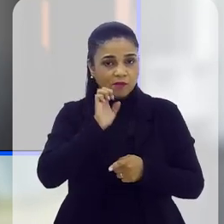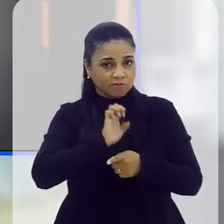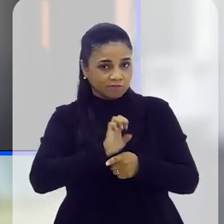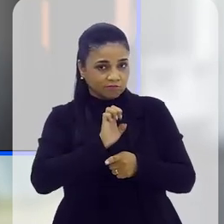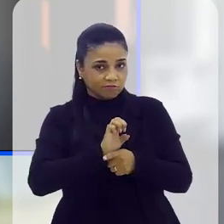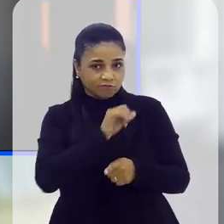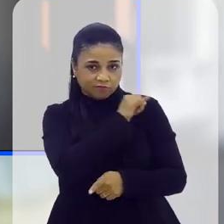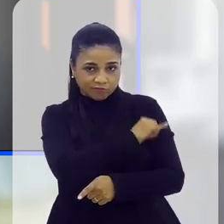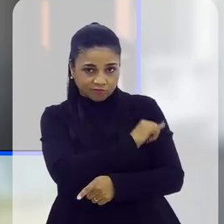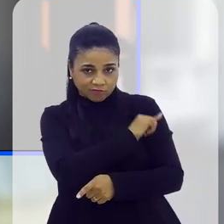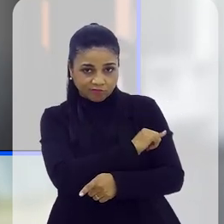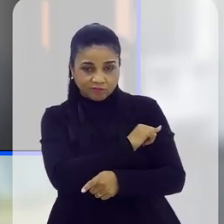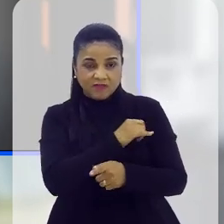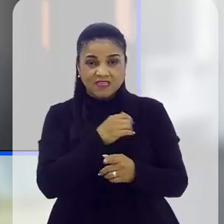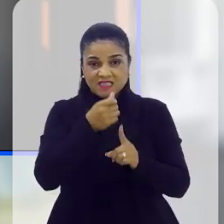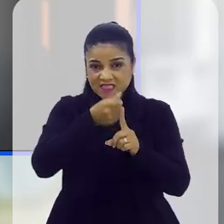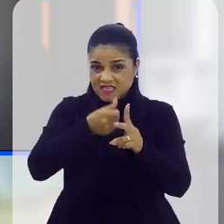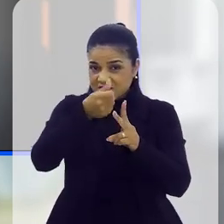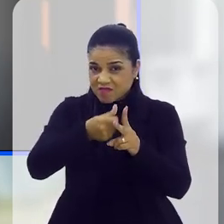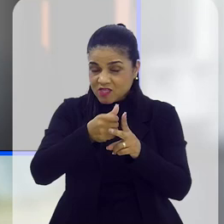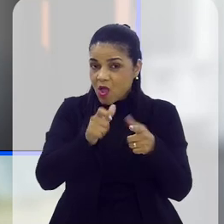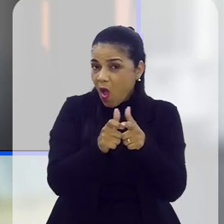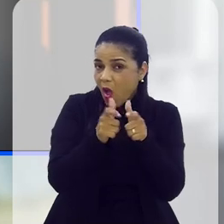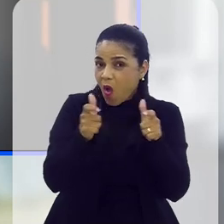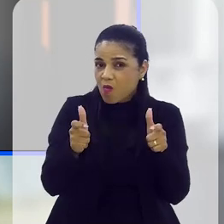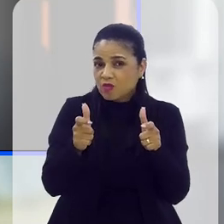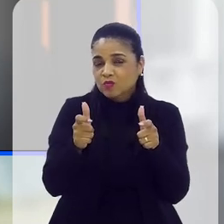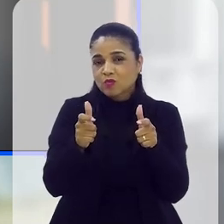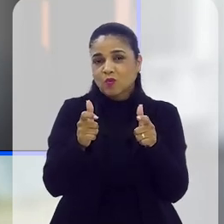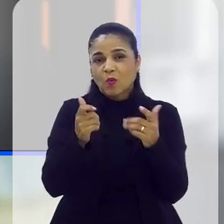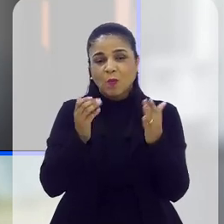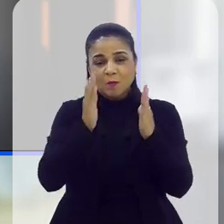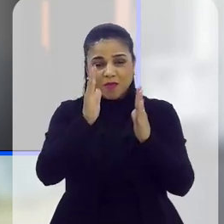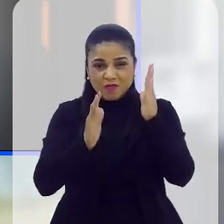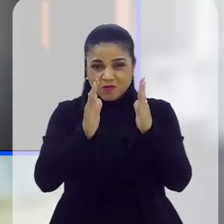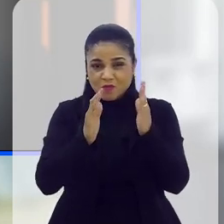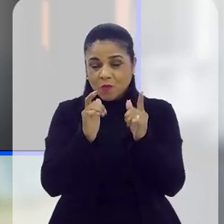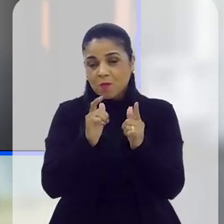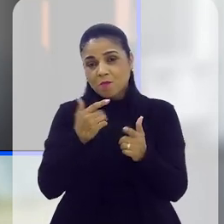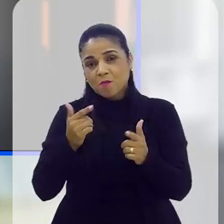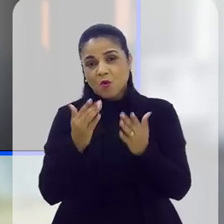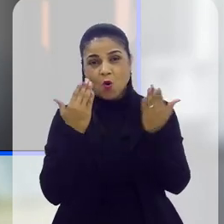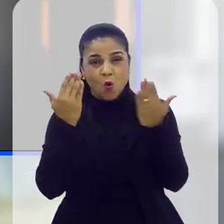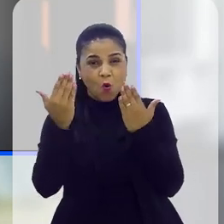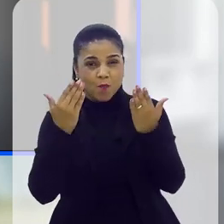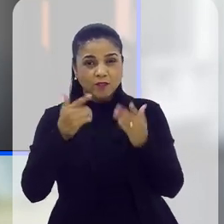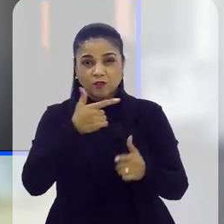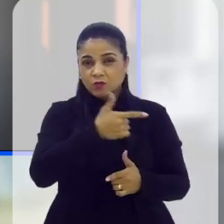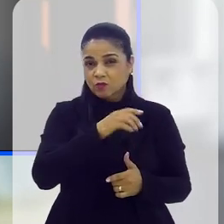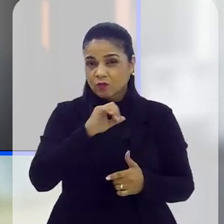semestre deste ano aumentou em comparação ao mesmo período de 2022.